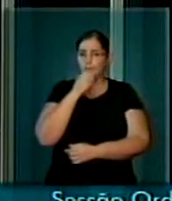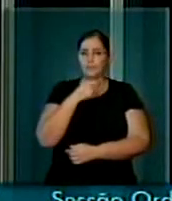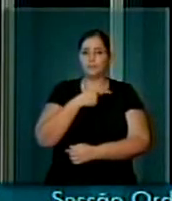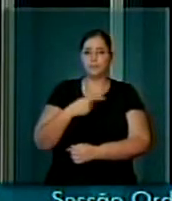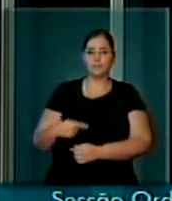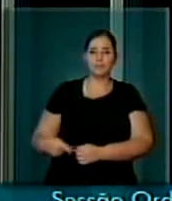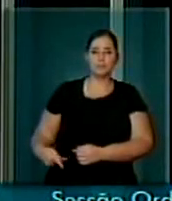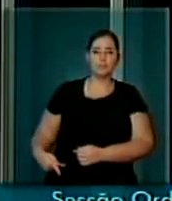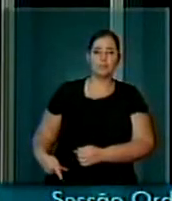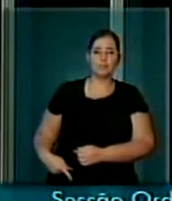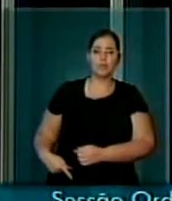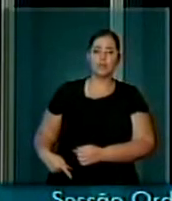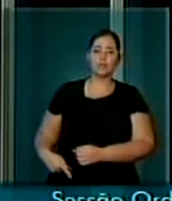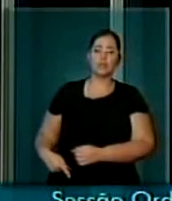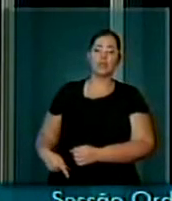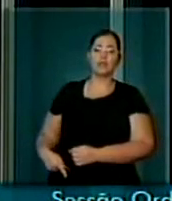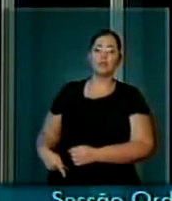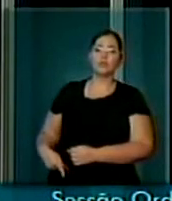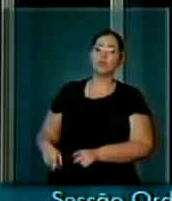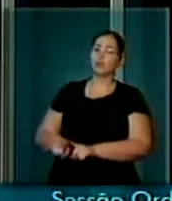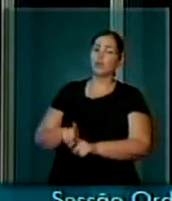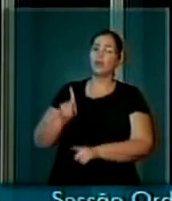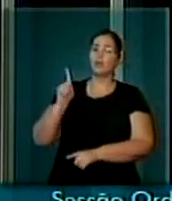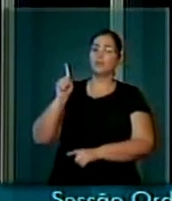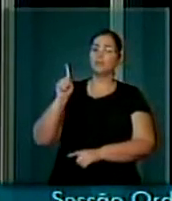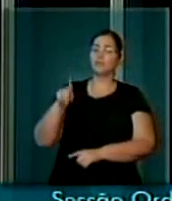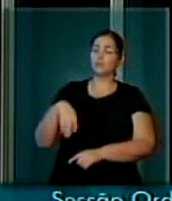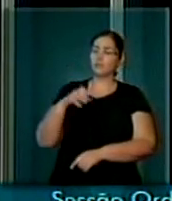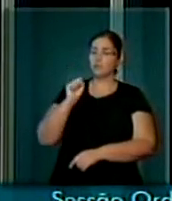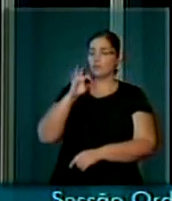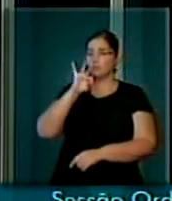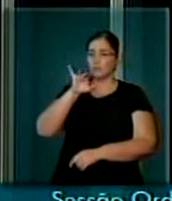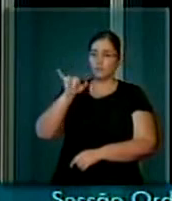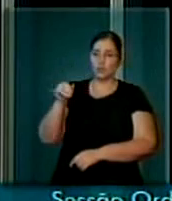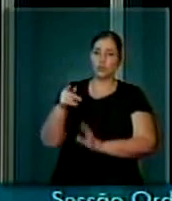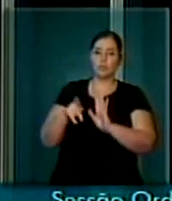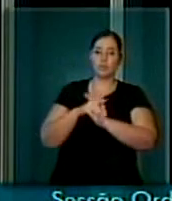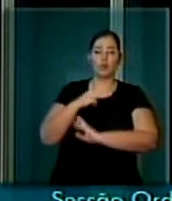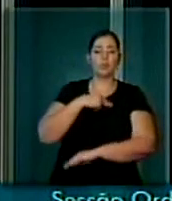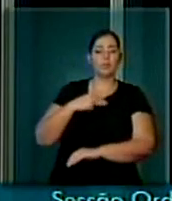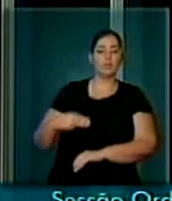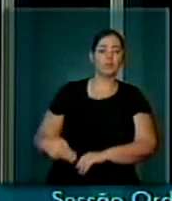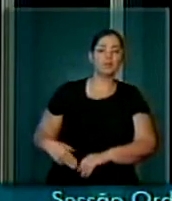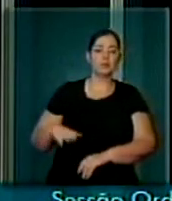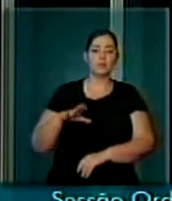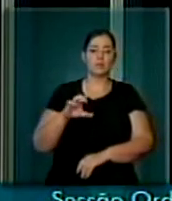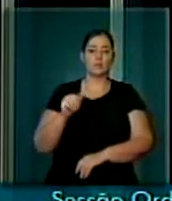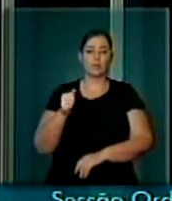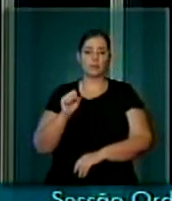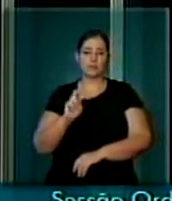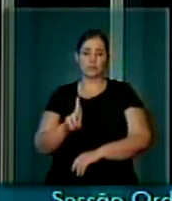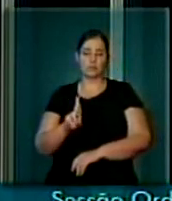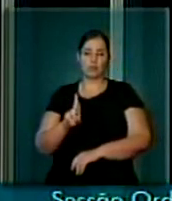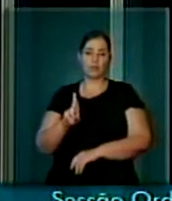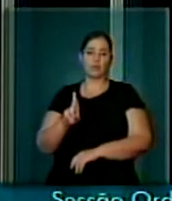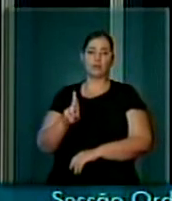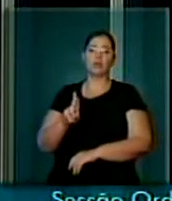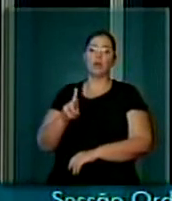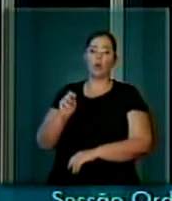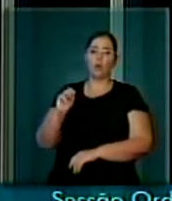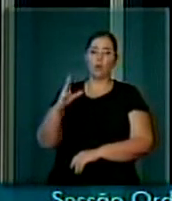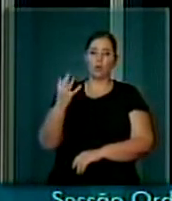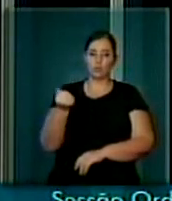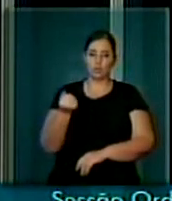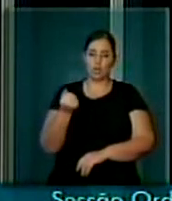que, por sua vez, não é também do Superior de Justiça, o ministro César Asfó Rocha,